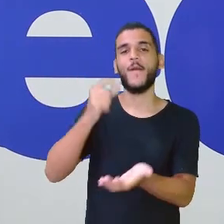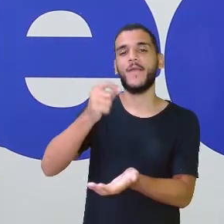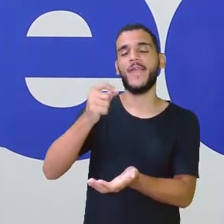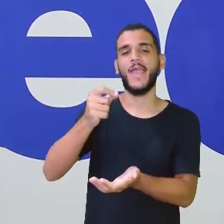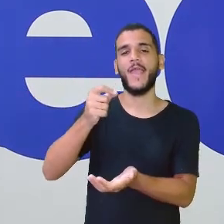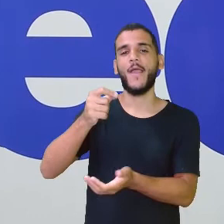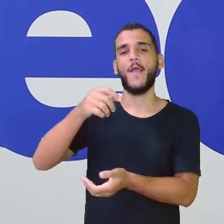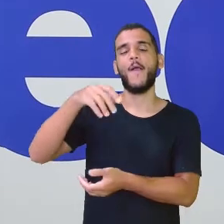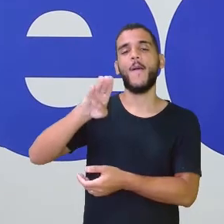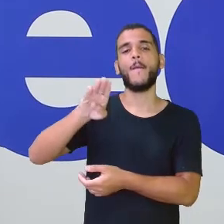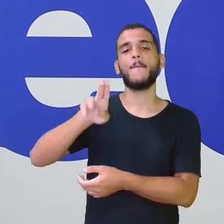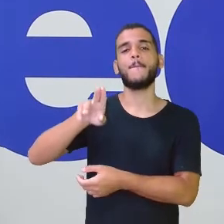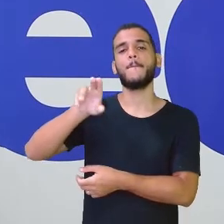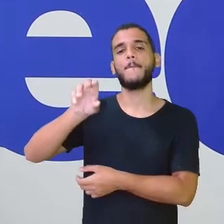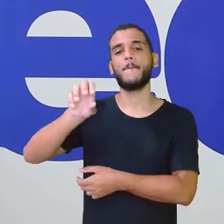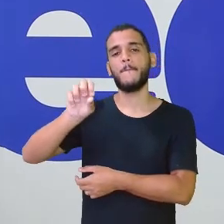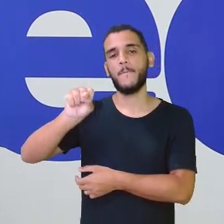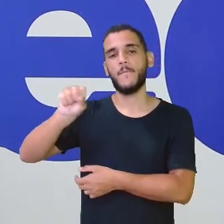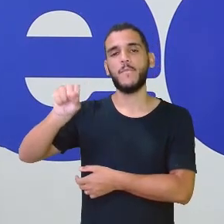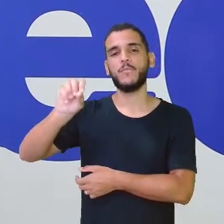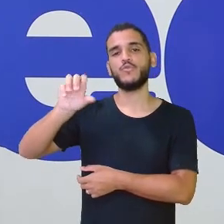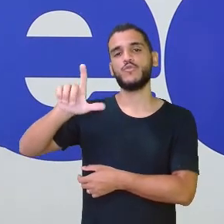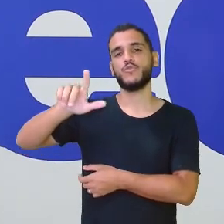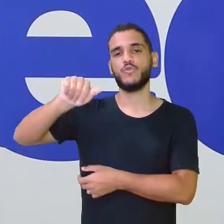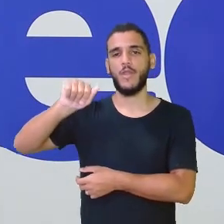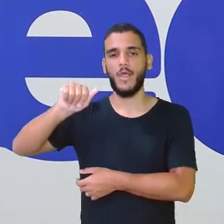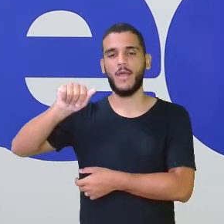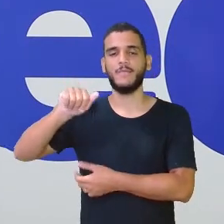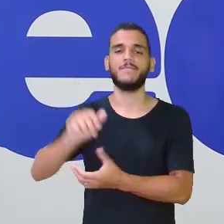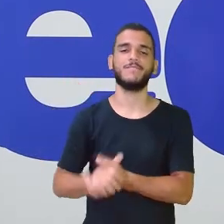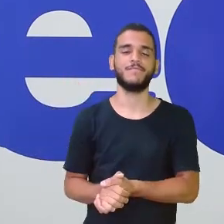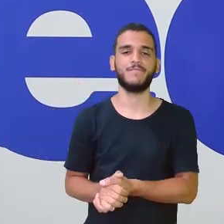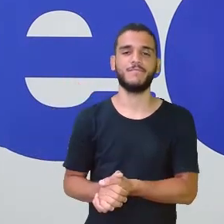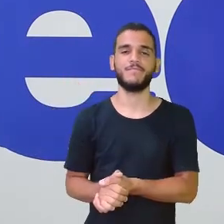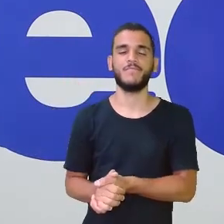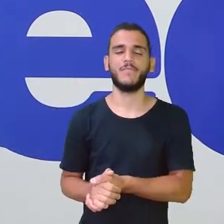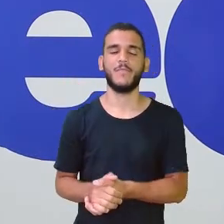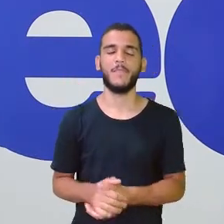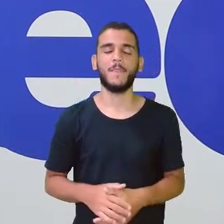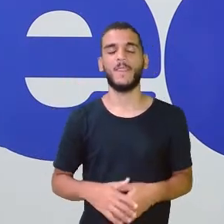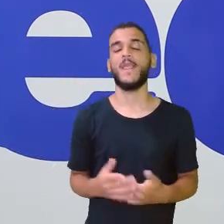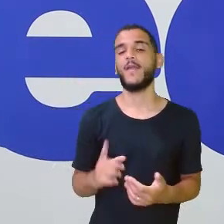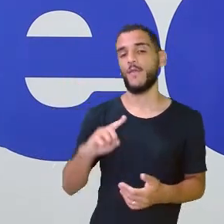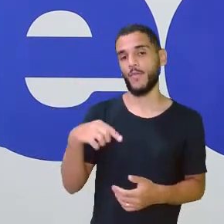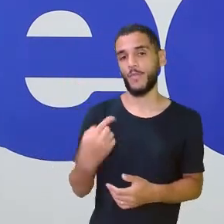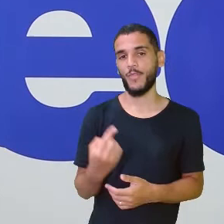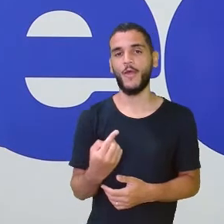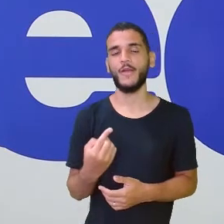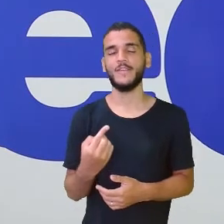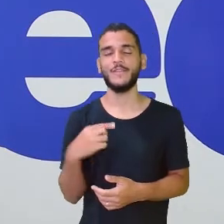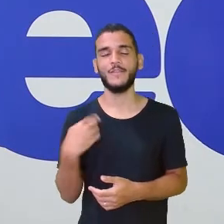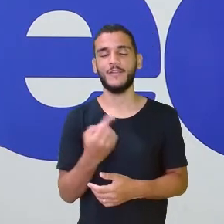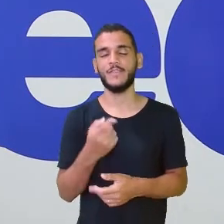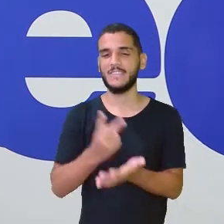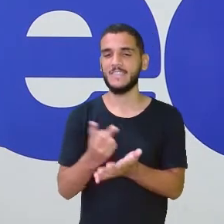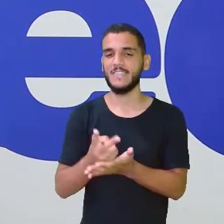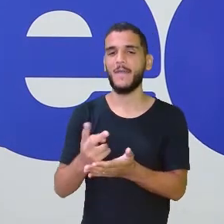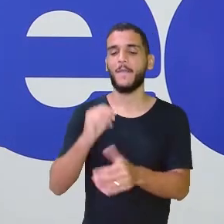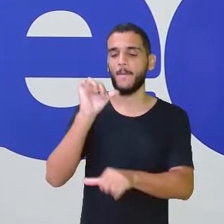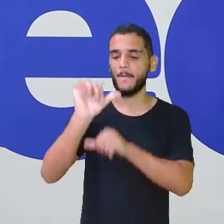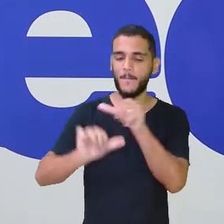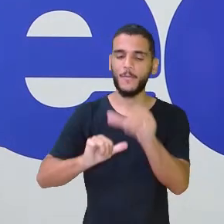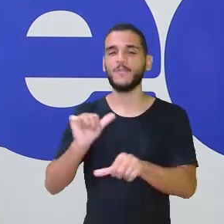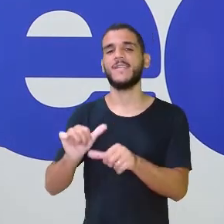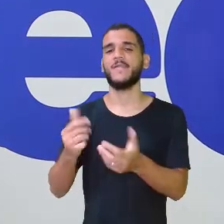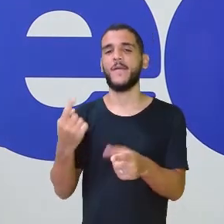estudante coloca assim, uma resposta errada, a gente às vezes nem coloca. Diz, né, professora Massa? A gente pula para o próximo. Ela botou assim, ó... Aquele relógio de areia